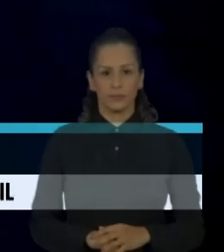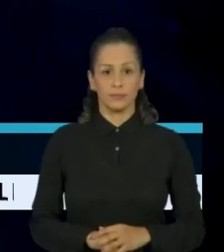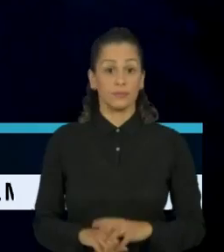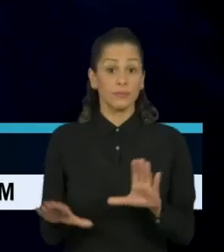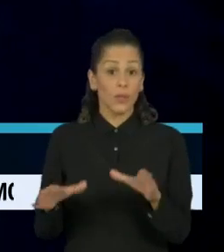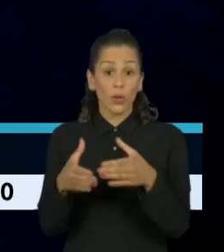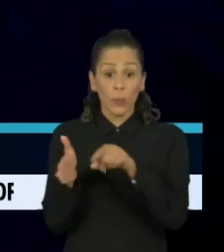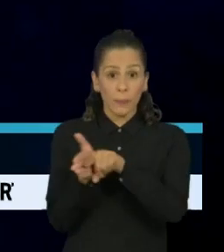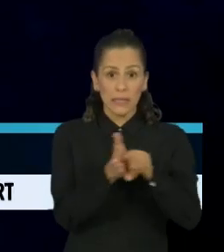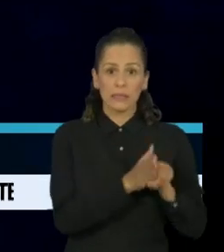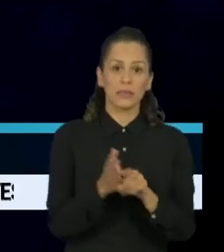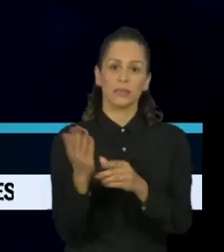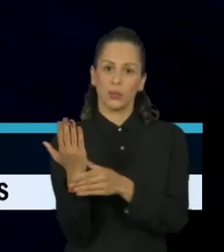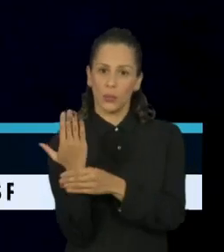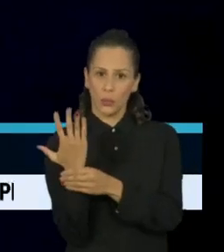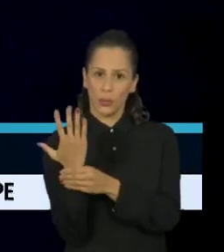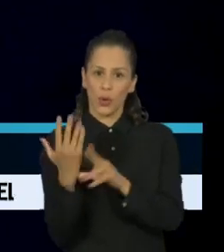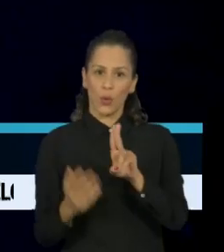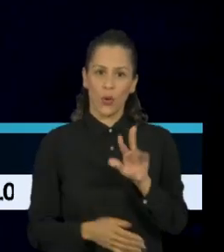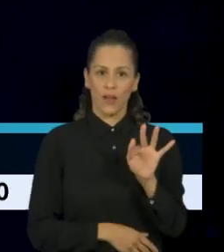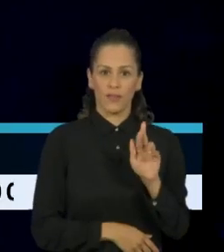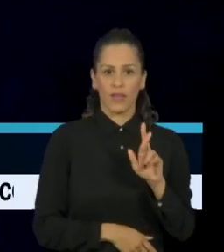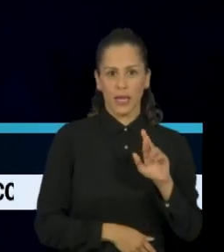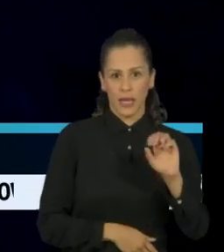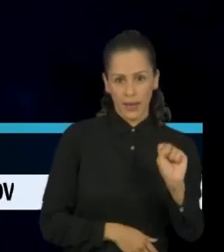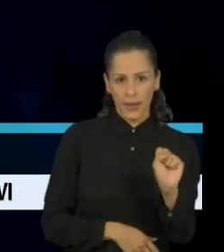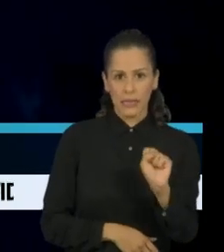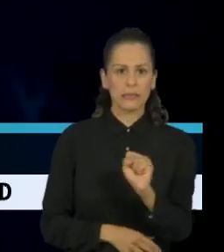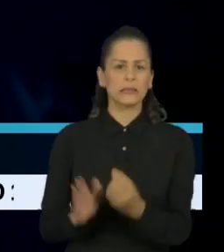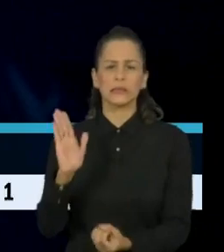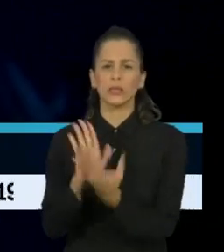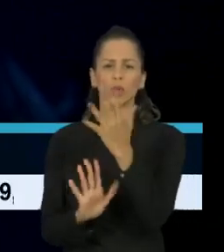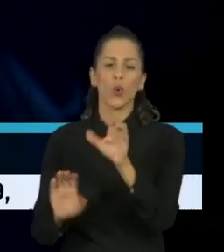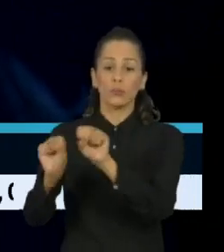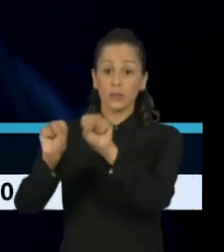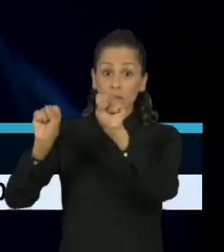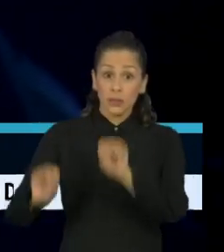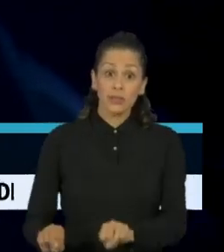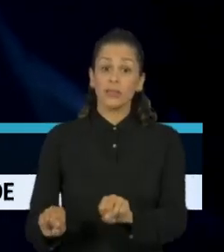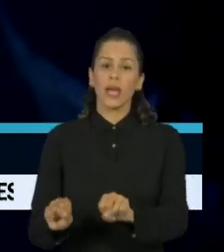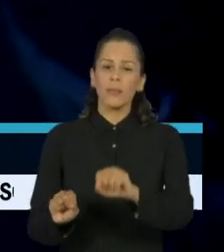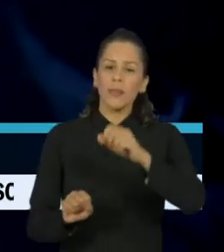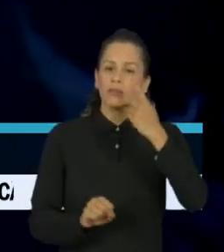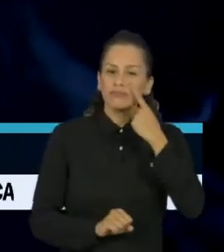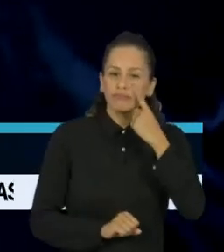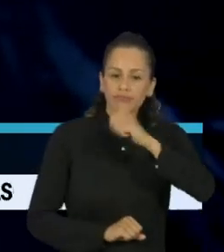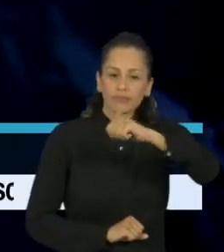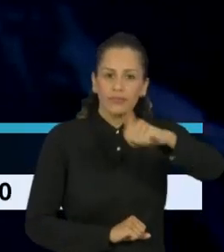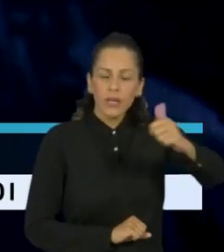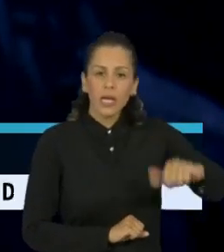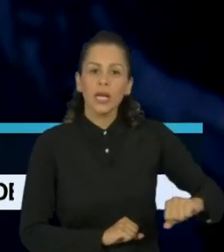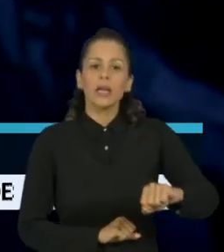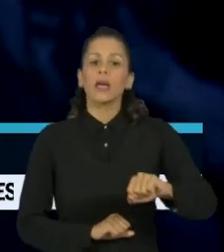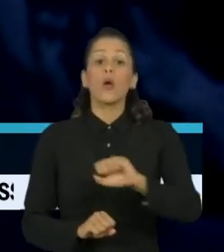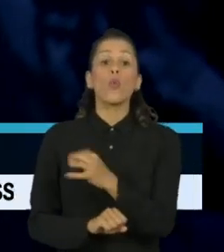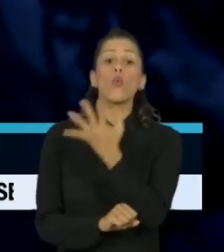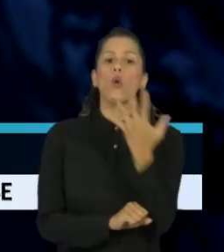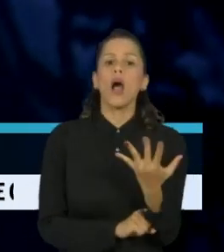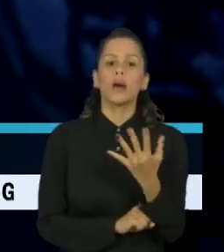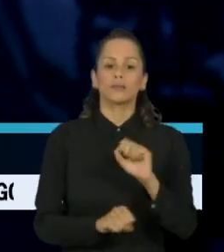Pesquisadores da Universidade Federal do Rio Grande do Sul criaram uma plataforma que faz análise visual dos números da Covid-19.